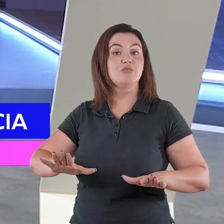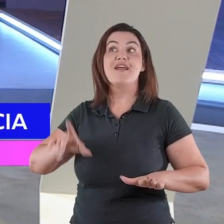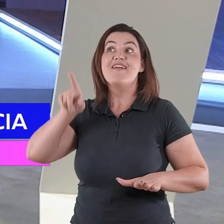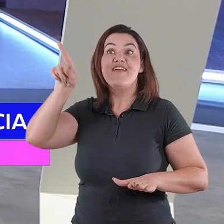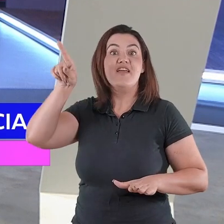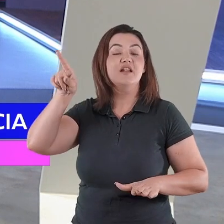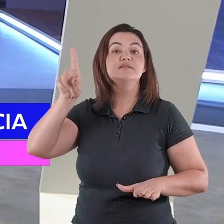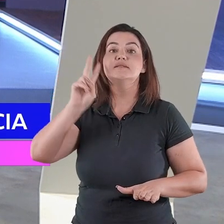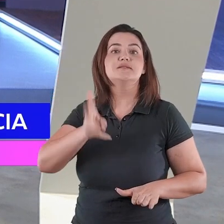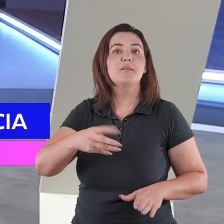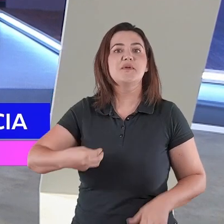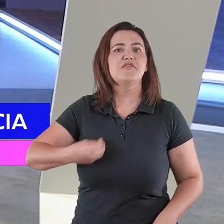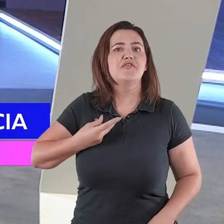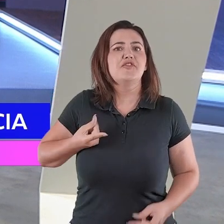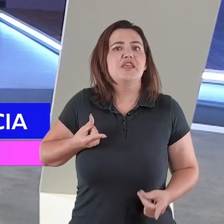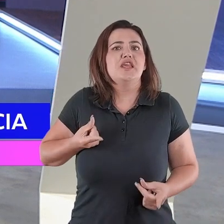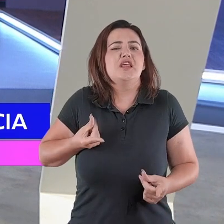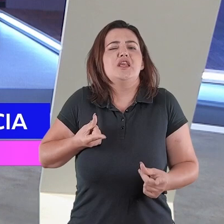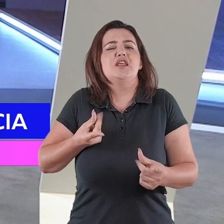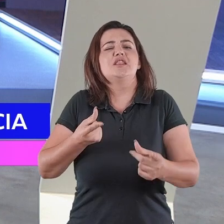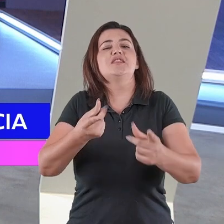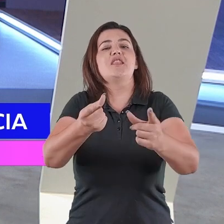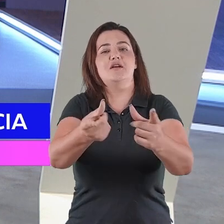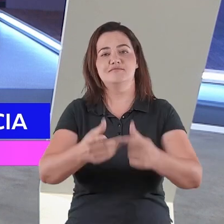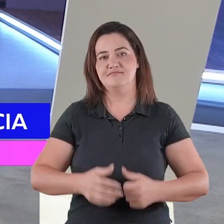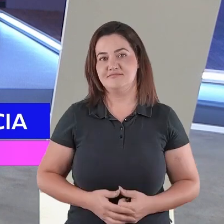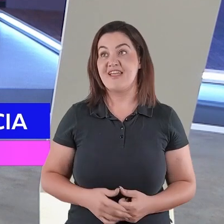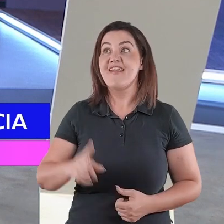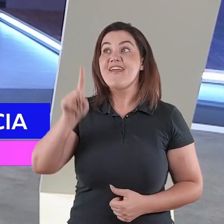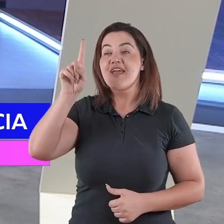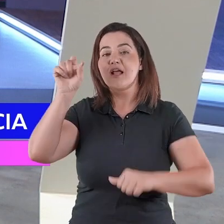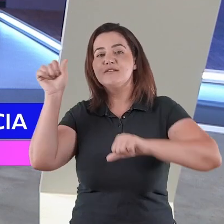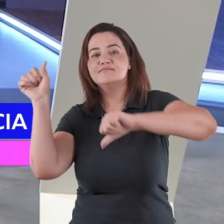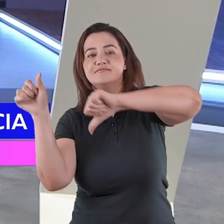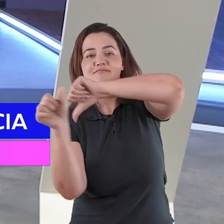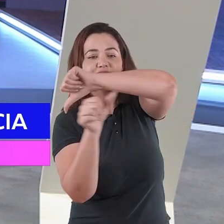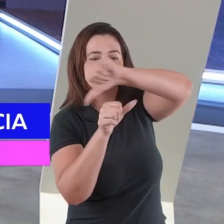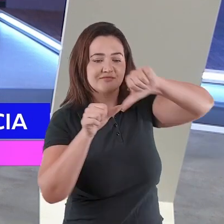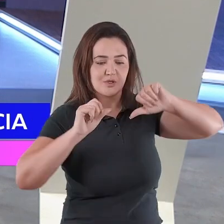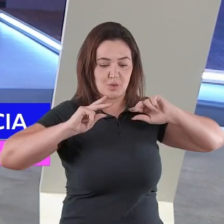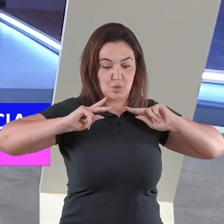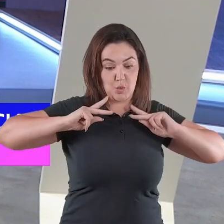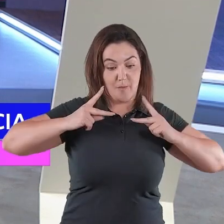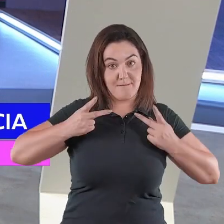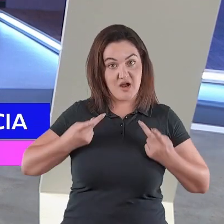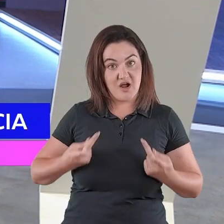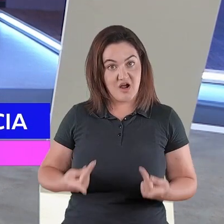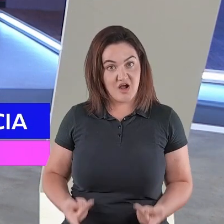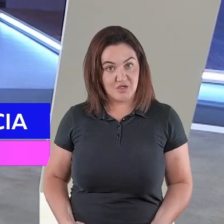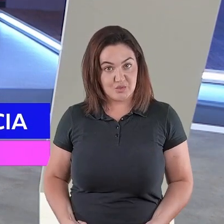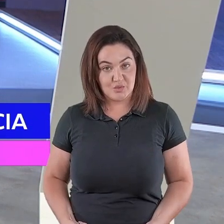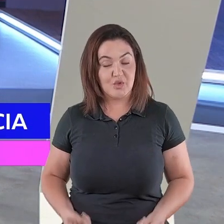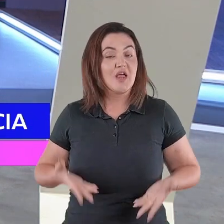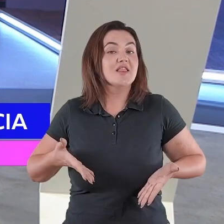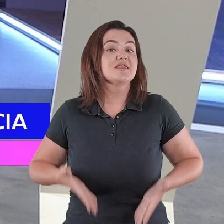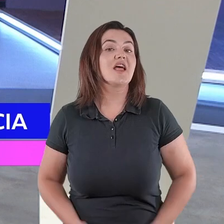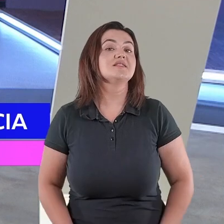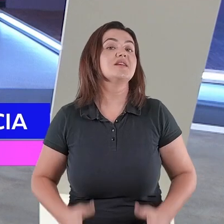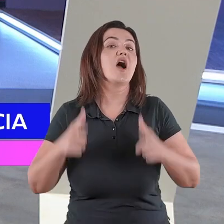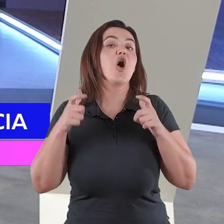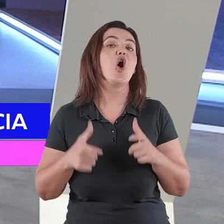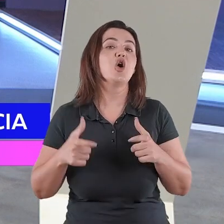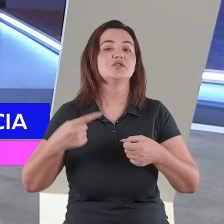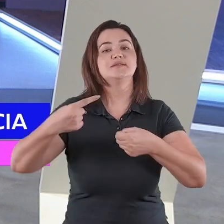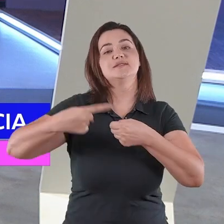esse que se encarnaria, que seria o nosso salvador, nasceria em Belém e Frata,